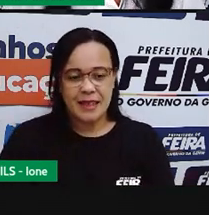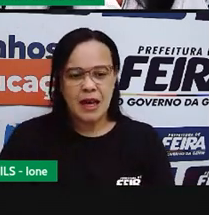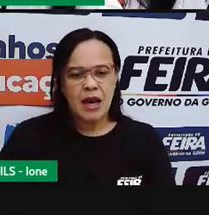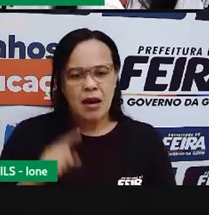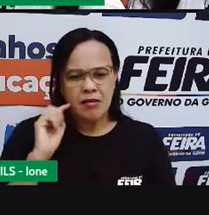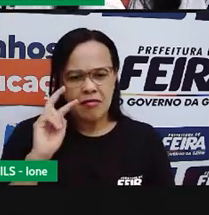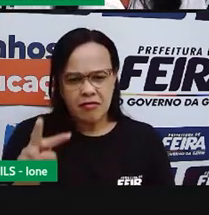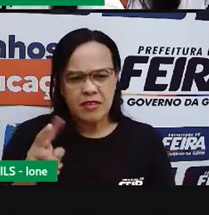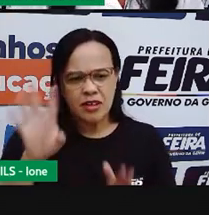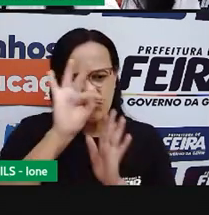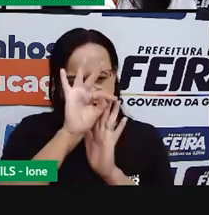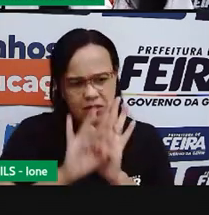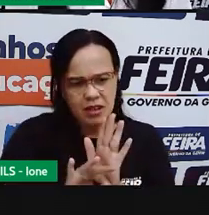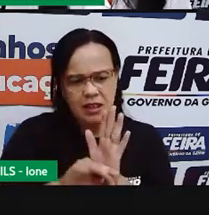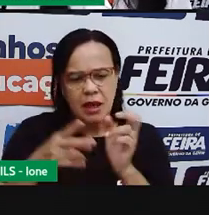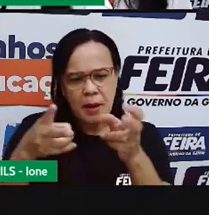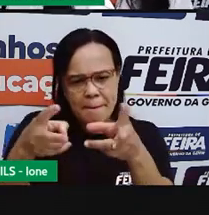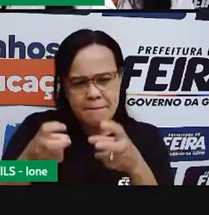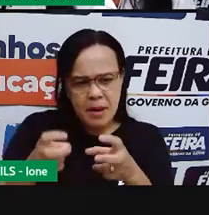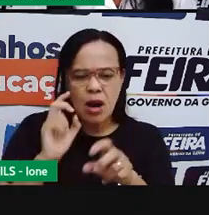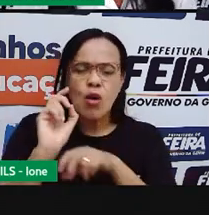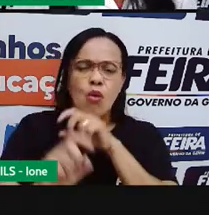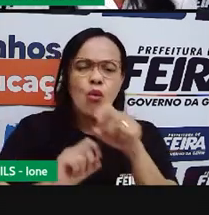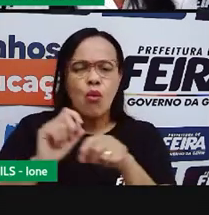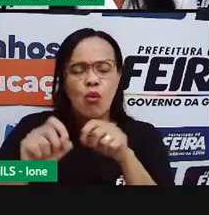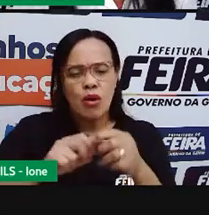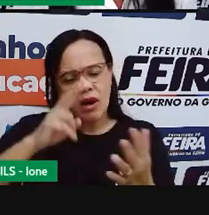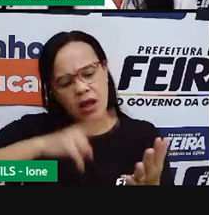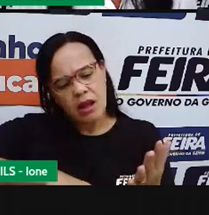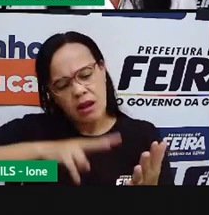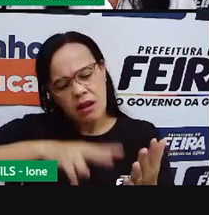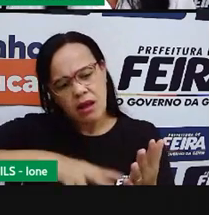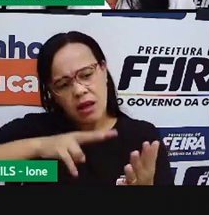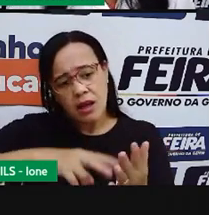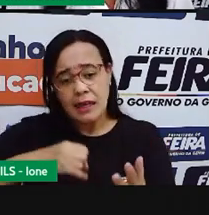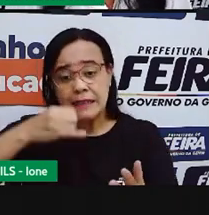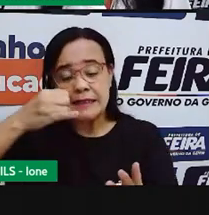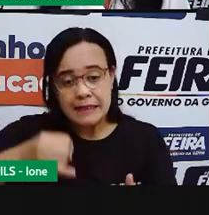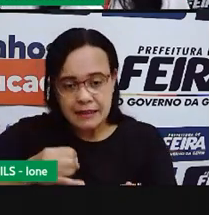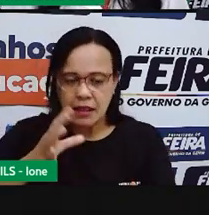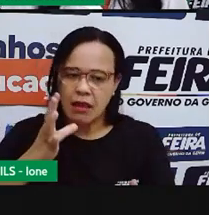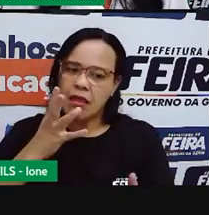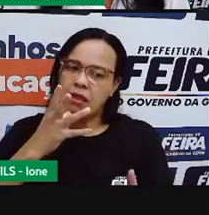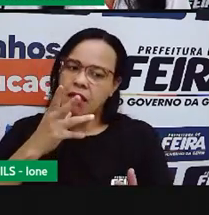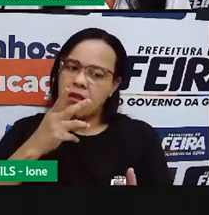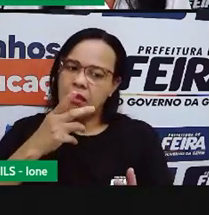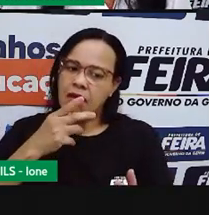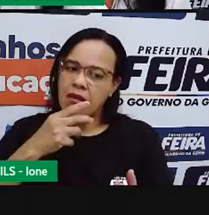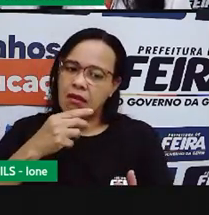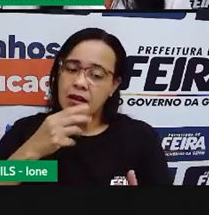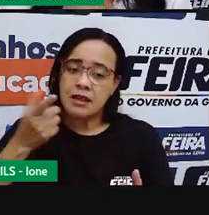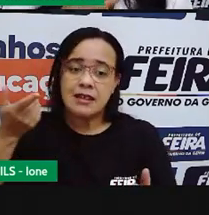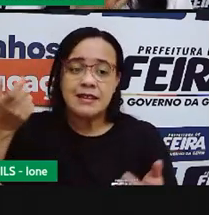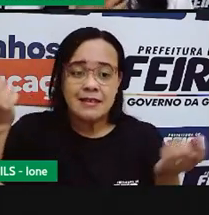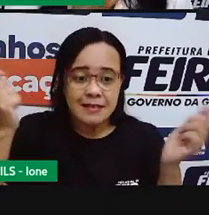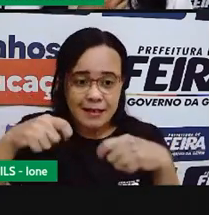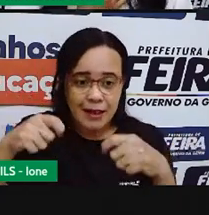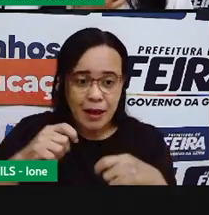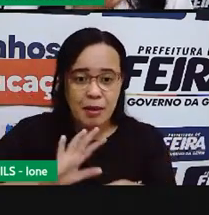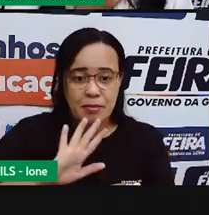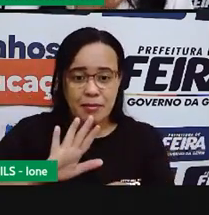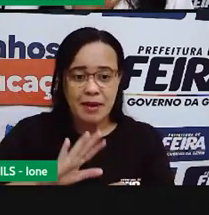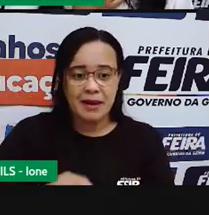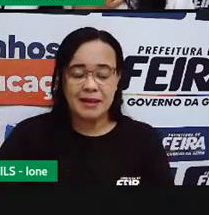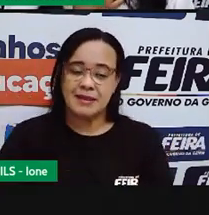Você percebe Que quando a gente Vai ler O Travalinho Devagar A gente Consegue Fazer A